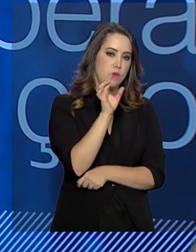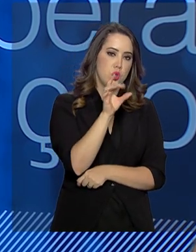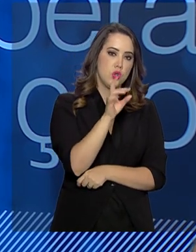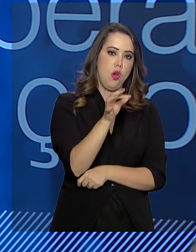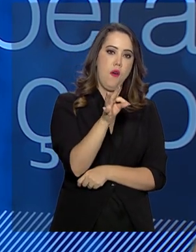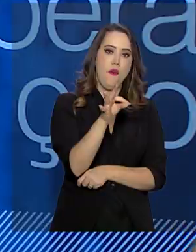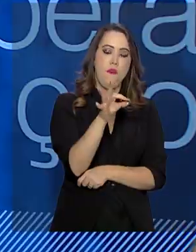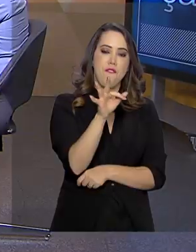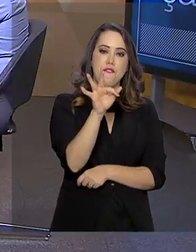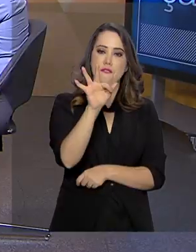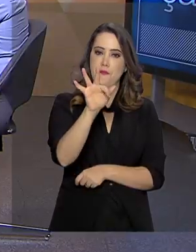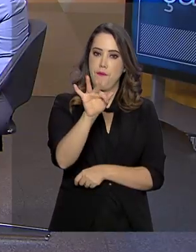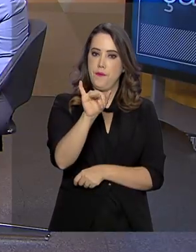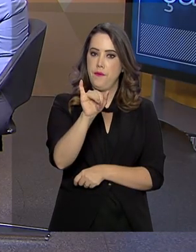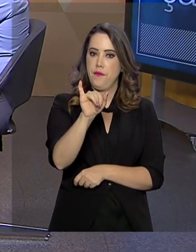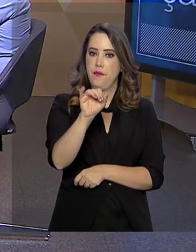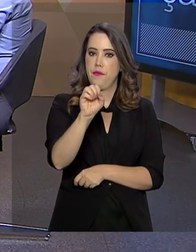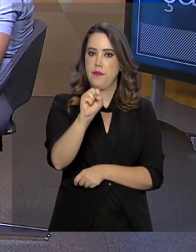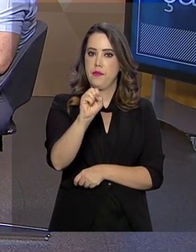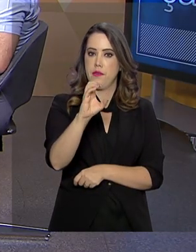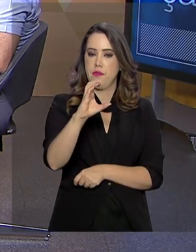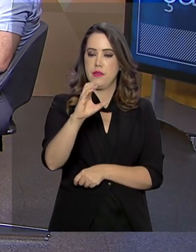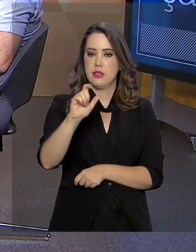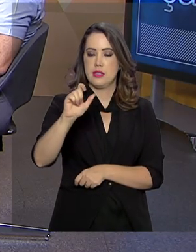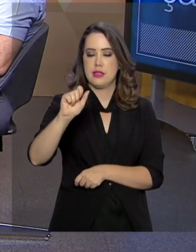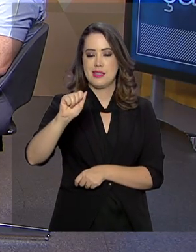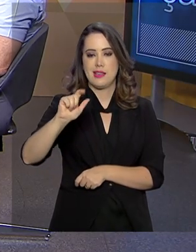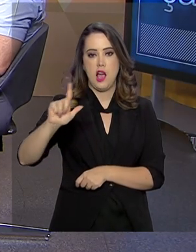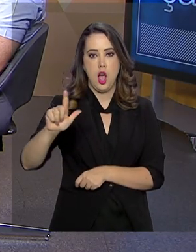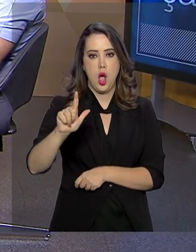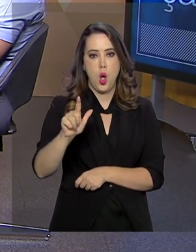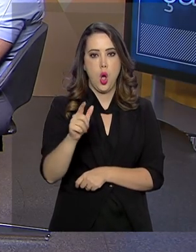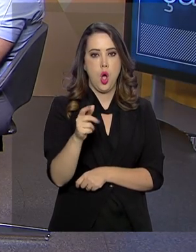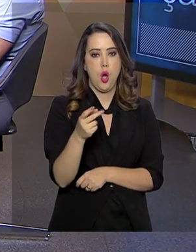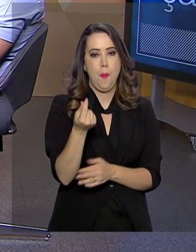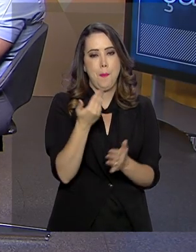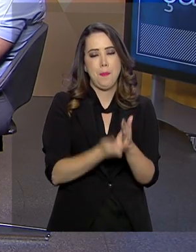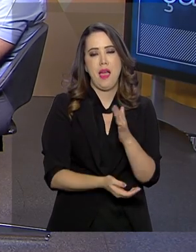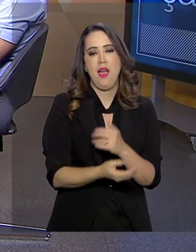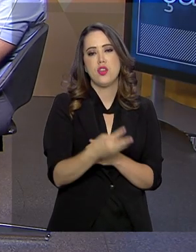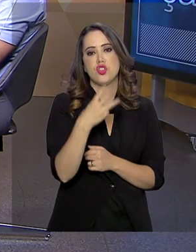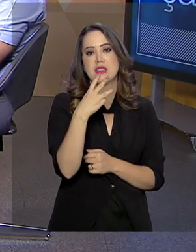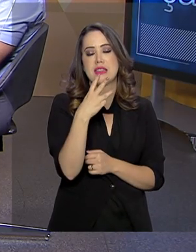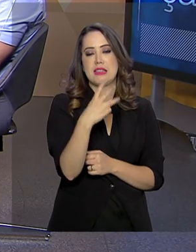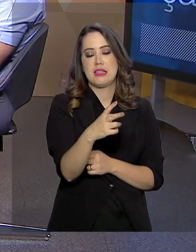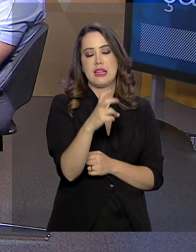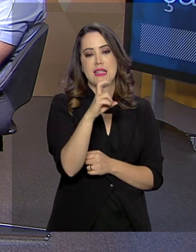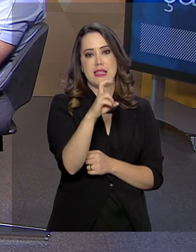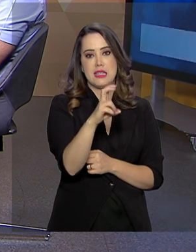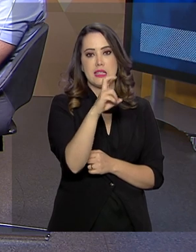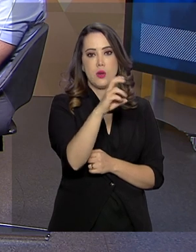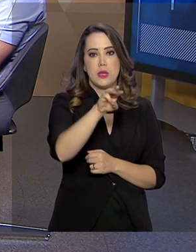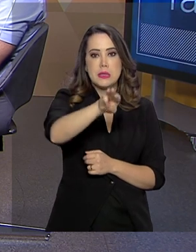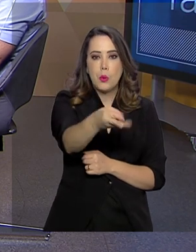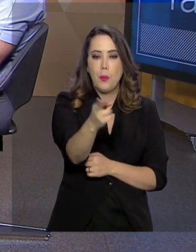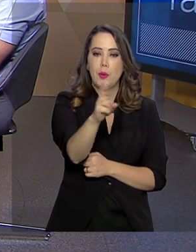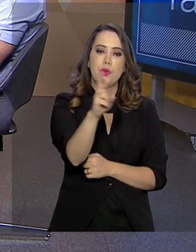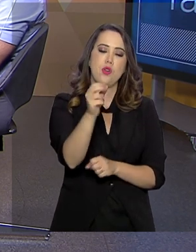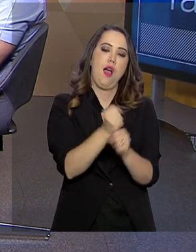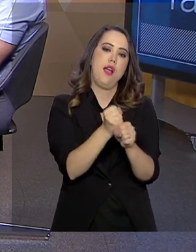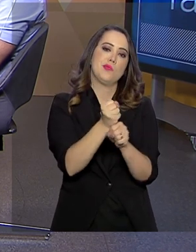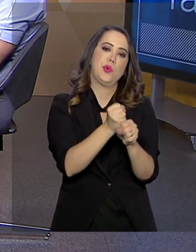fiscal dá um prejuízo de 375 milhões de reais ano. Isso